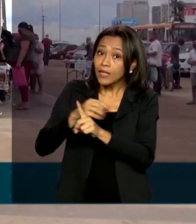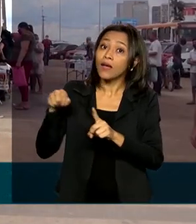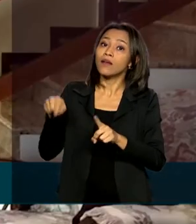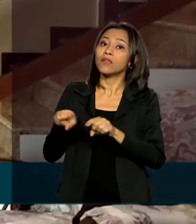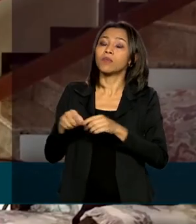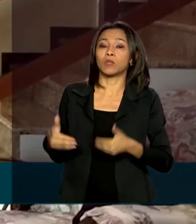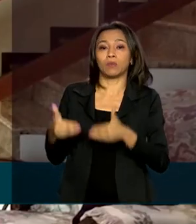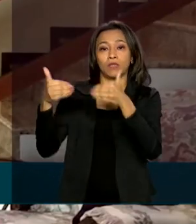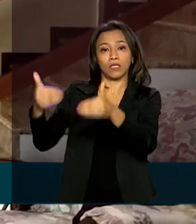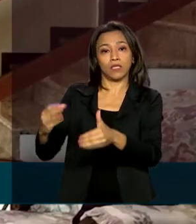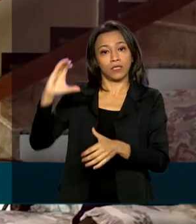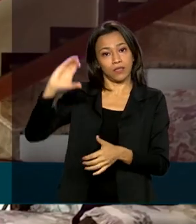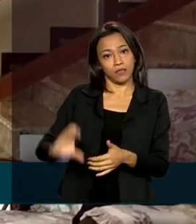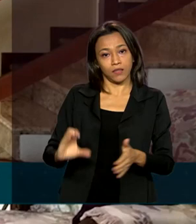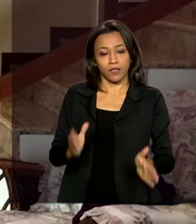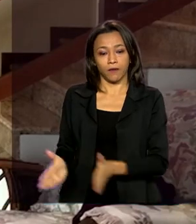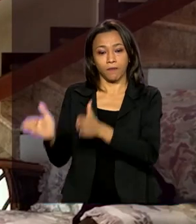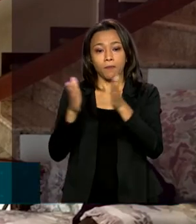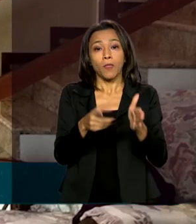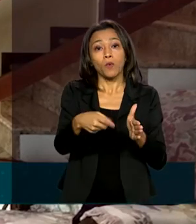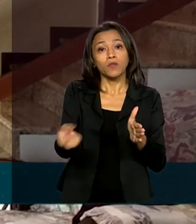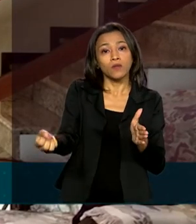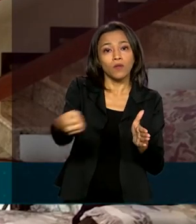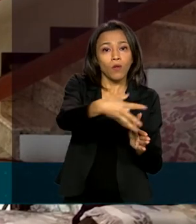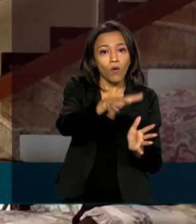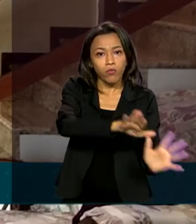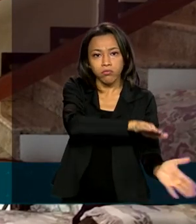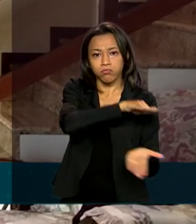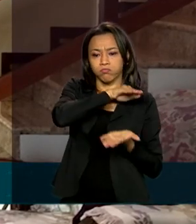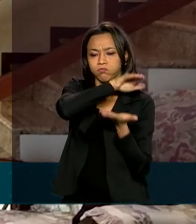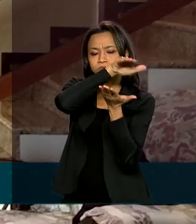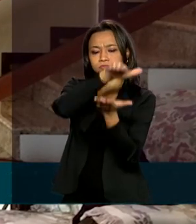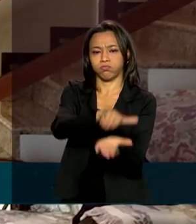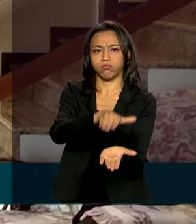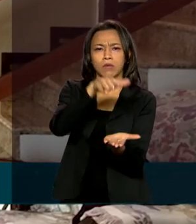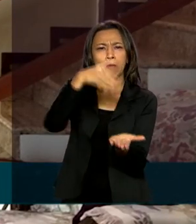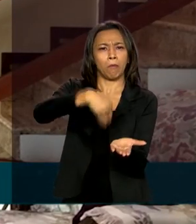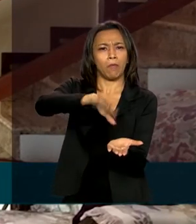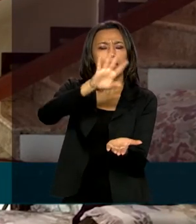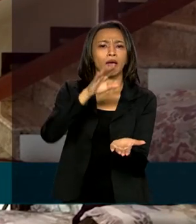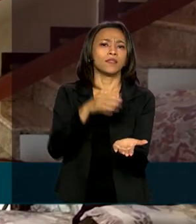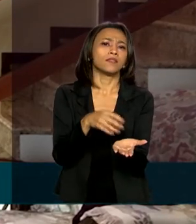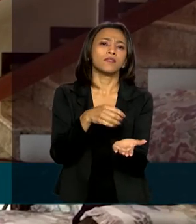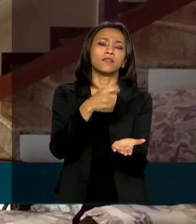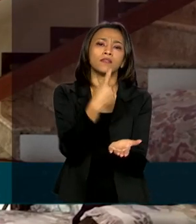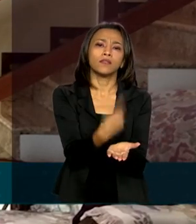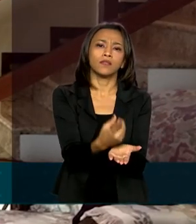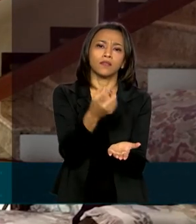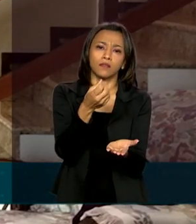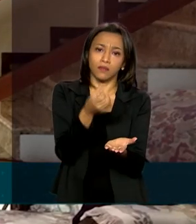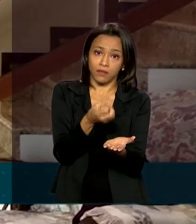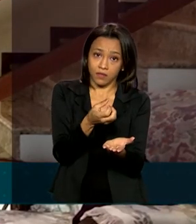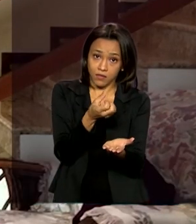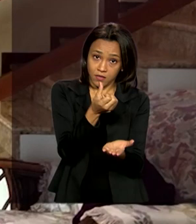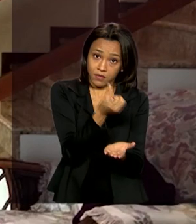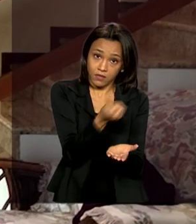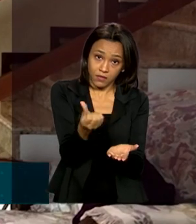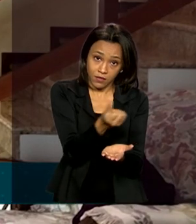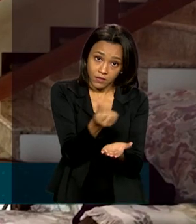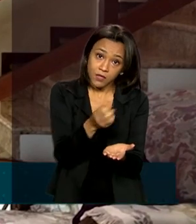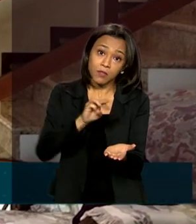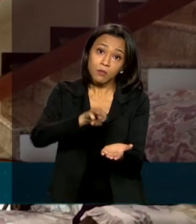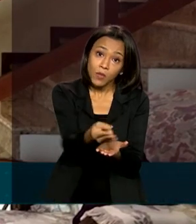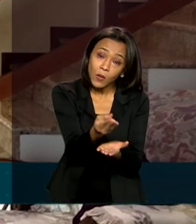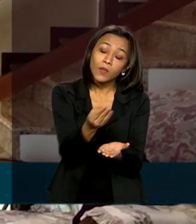Cidadania. Com esse novo lote, chega a mais de 66 milhões e meio o número de brasileiros